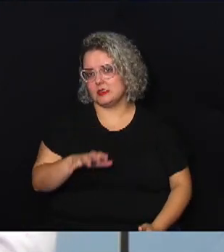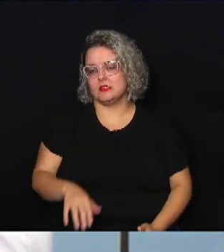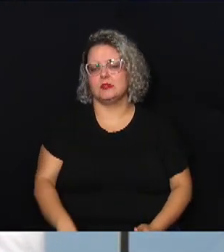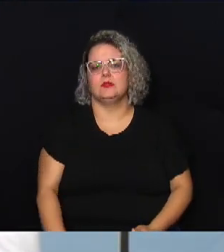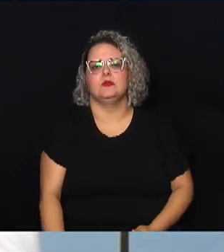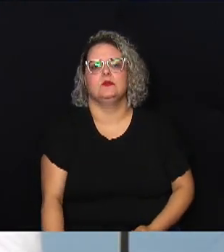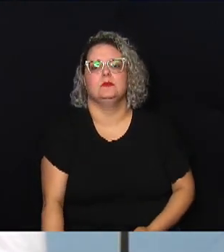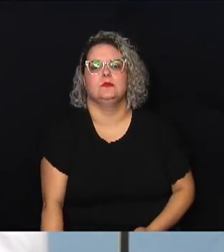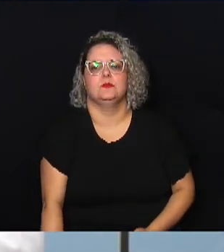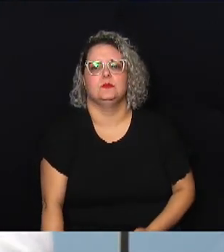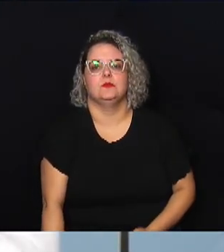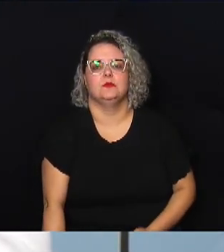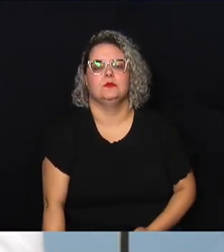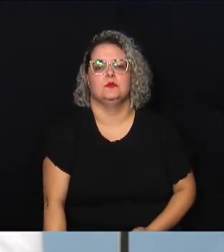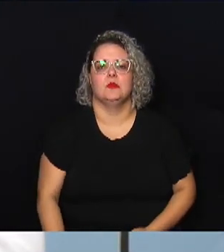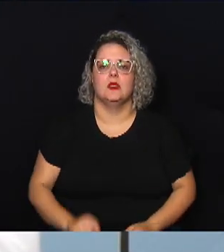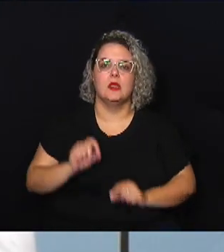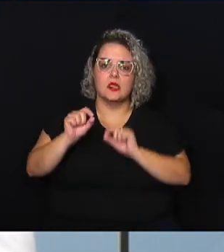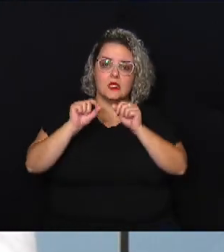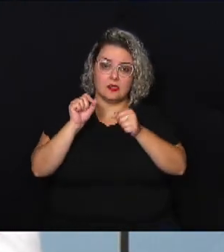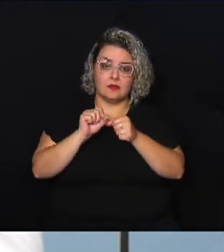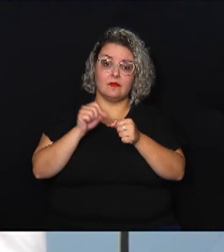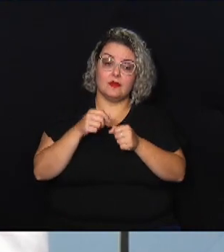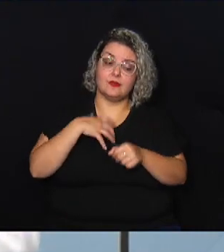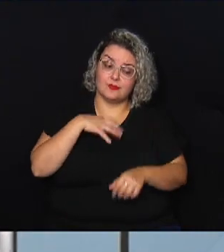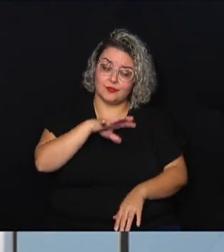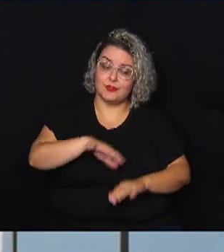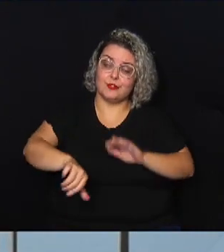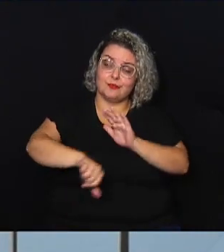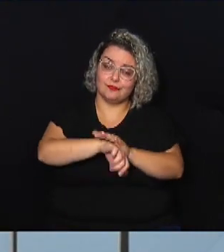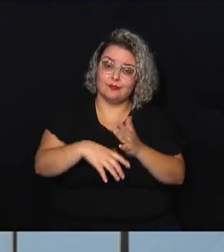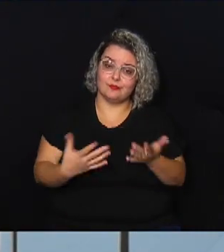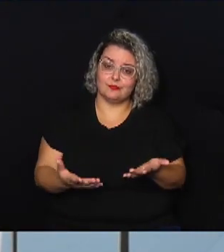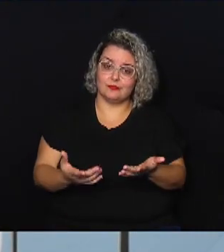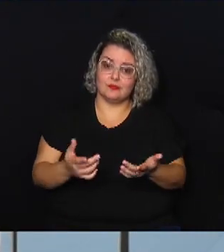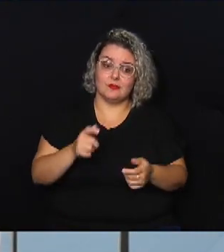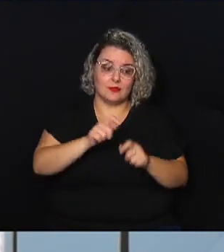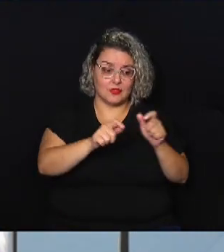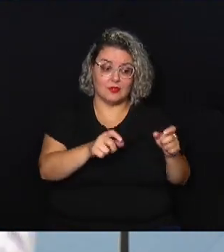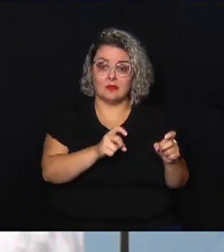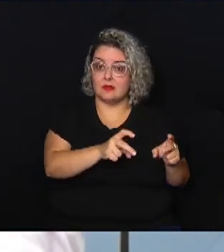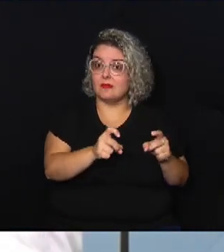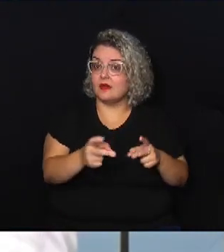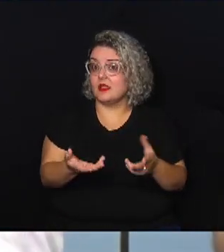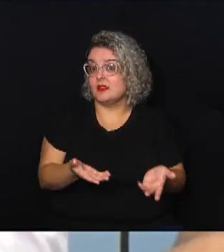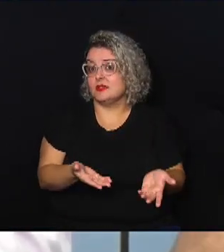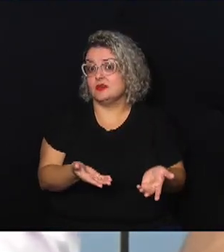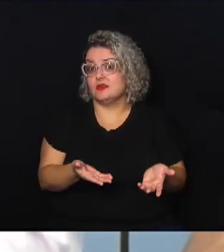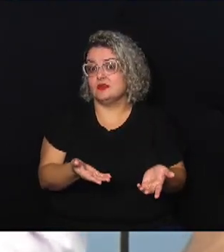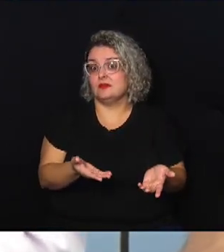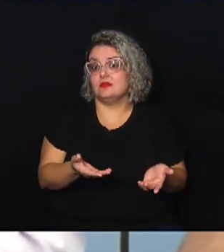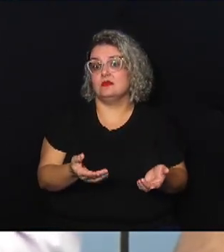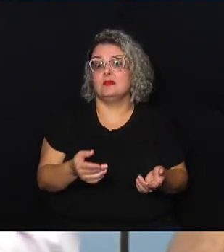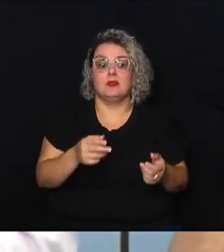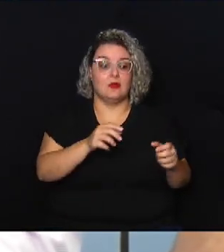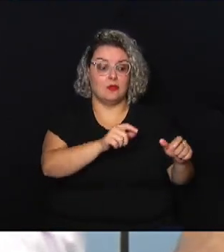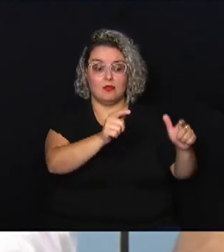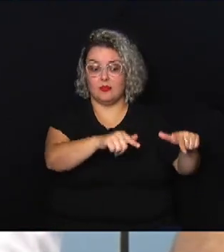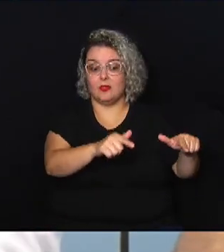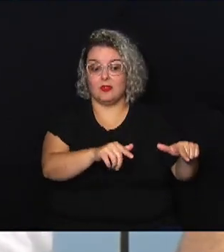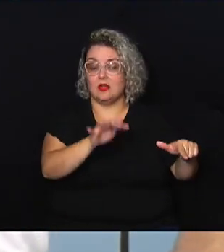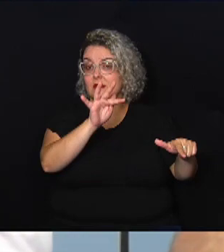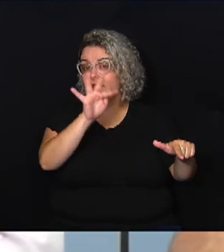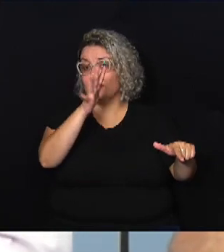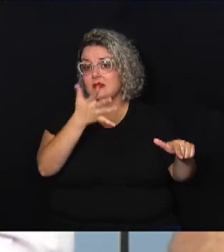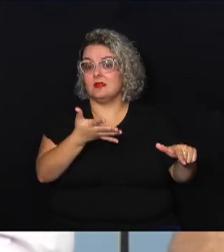faz isso faz de uma forma criminosa tem gente que vende essas áreas ele chega lá é uma área da união é área do estado a